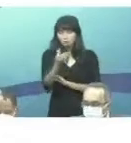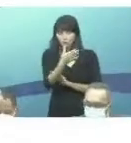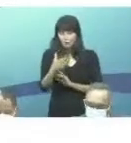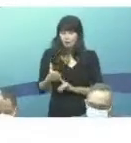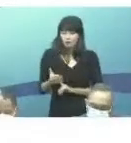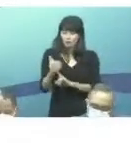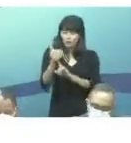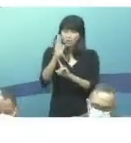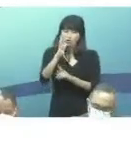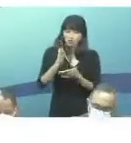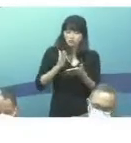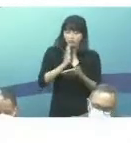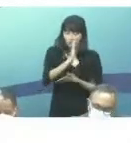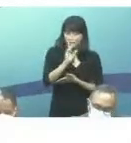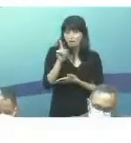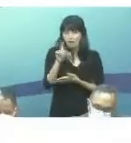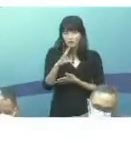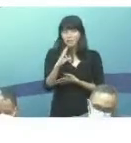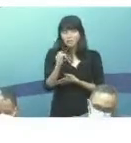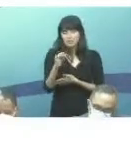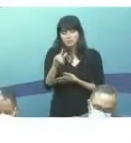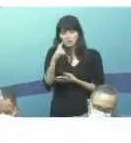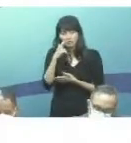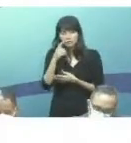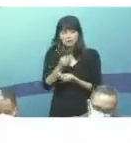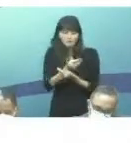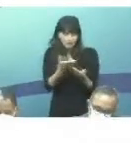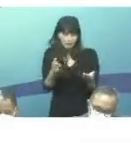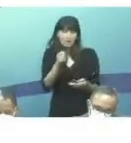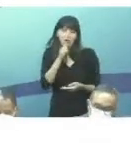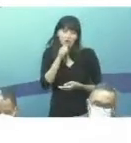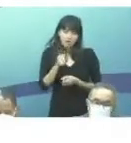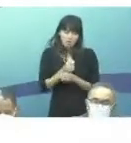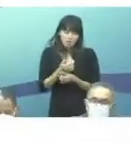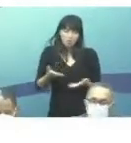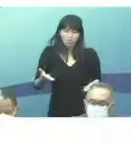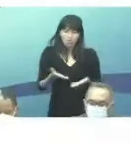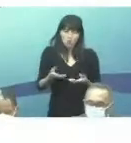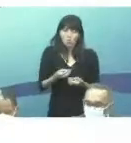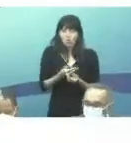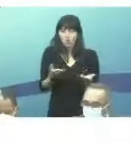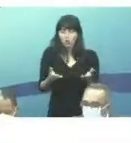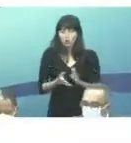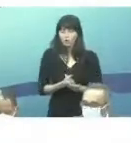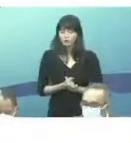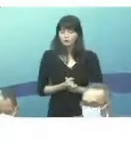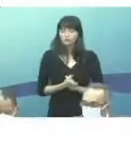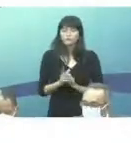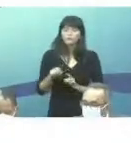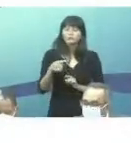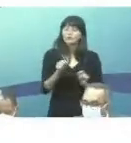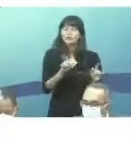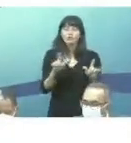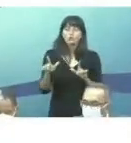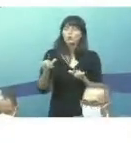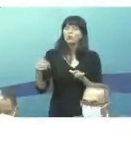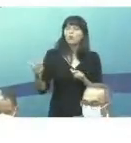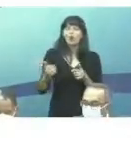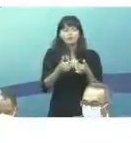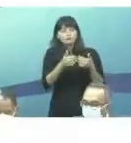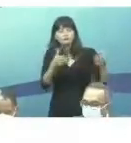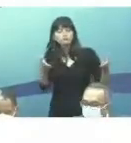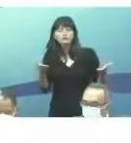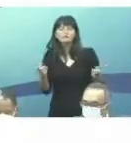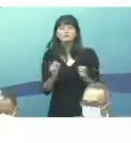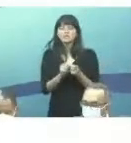foram aprovadas em CIT e estarão disponibilizadas ainda este ano. Próximo. E quais são os lançamentos que estamos fazendo